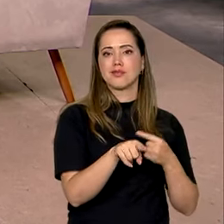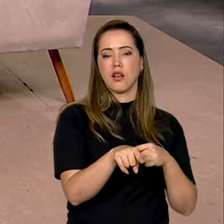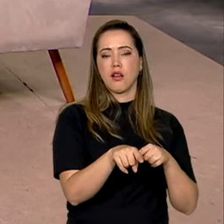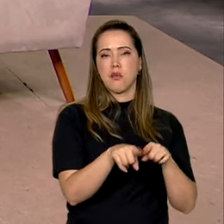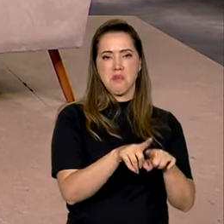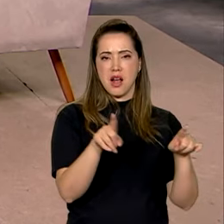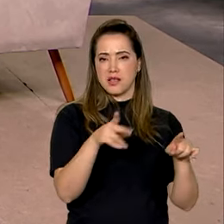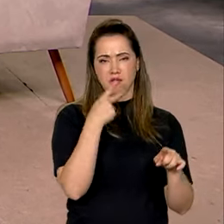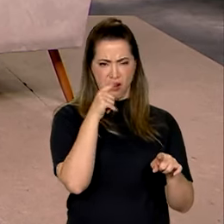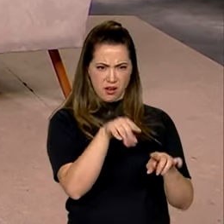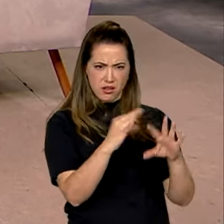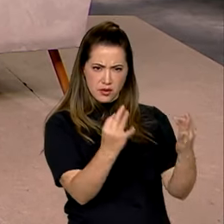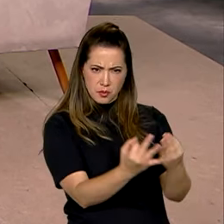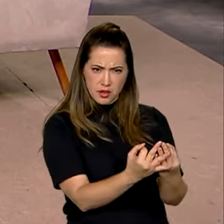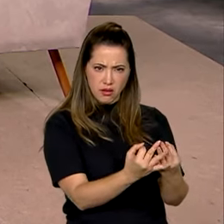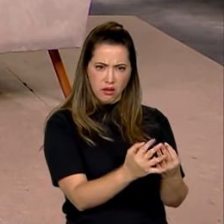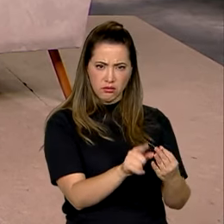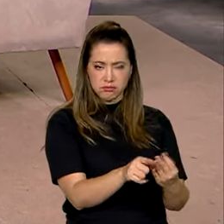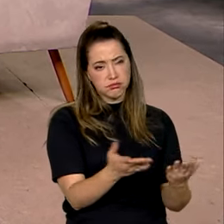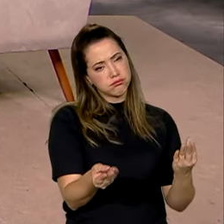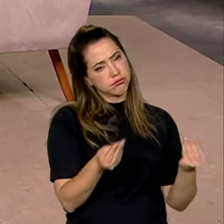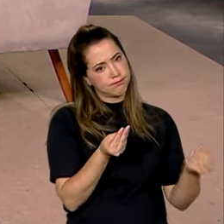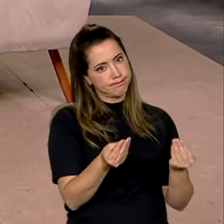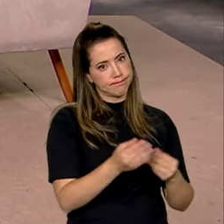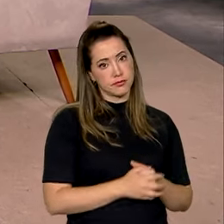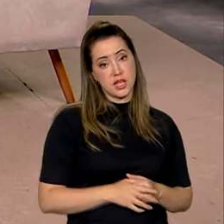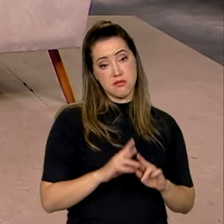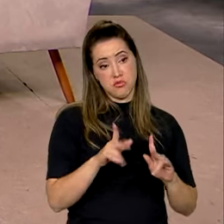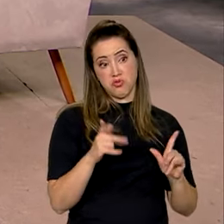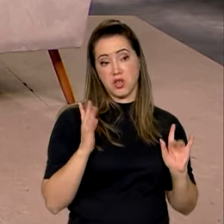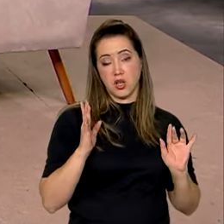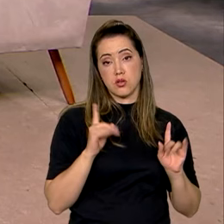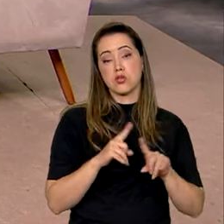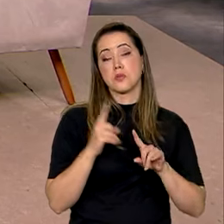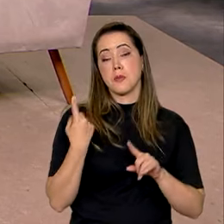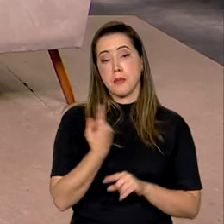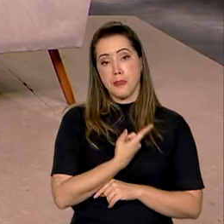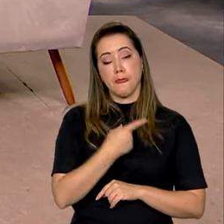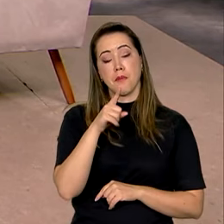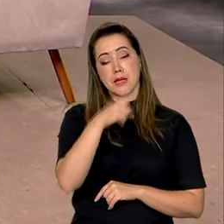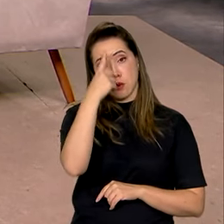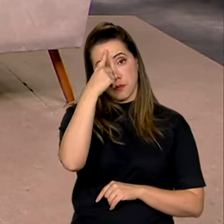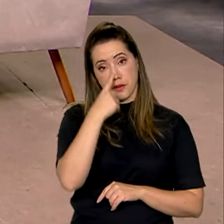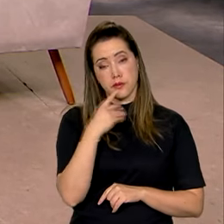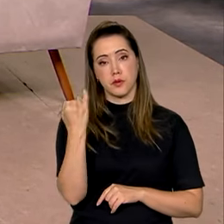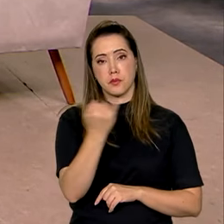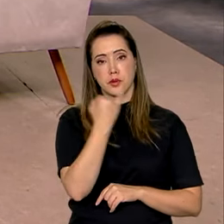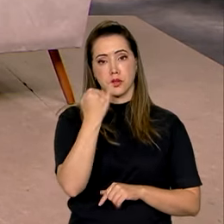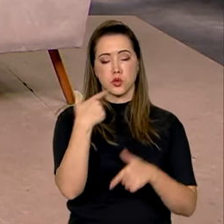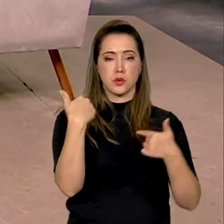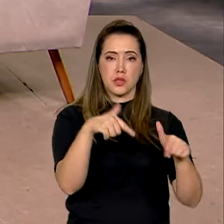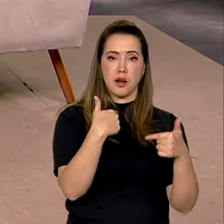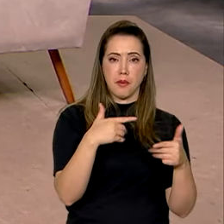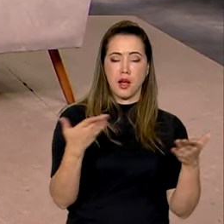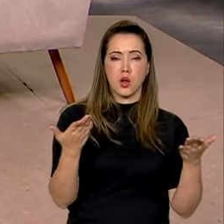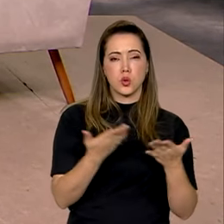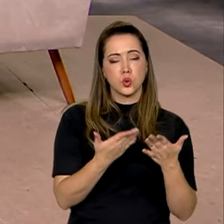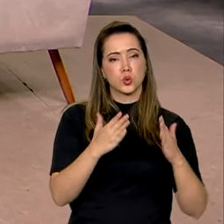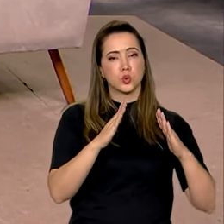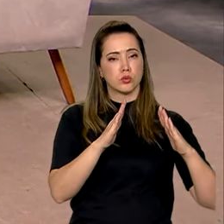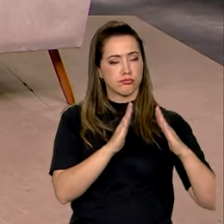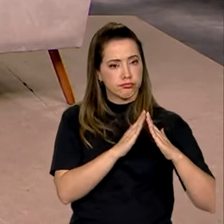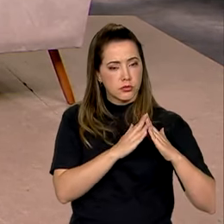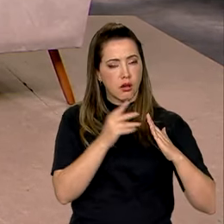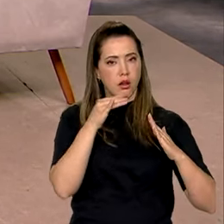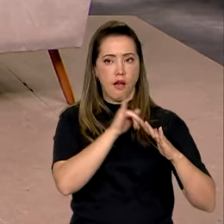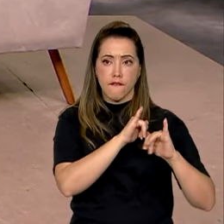destaque com um número absoluto. Talvez eu não chegue para você e fale. Mas é um perfil que é muito importante para a expressão do trabalho nesse momento e é muito importante a gente falar para a